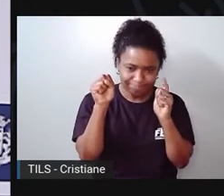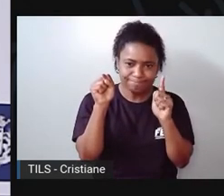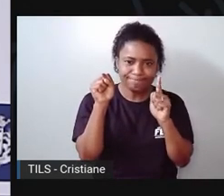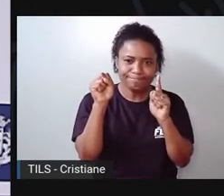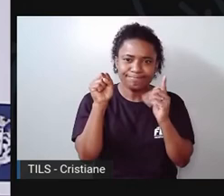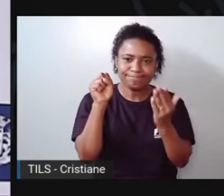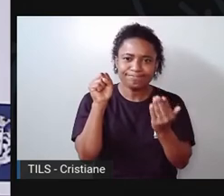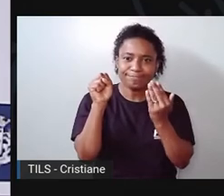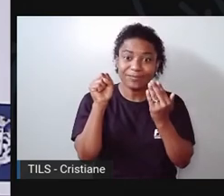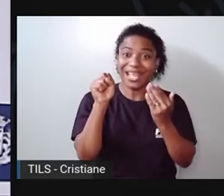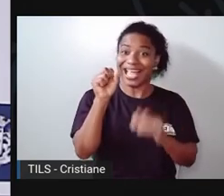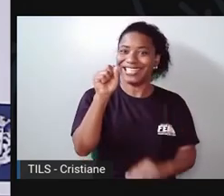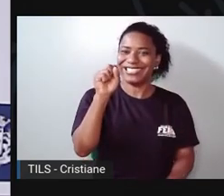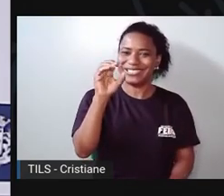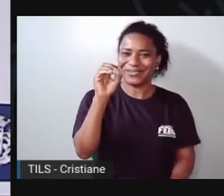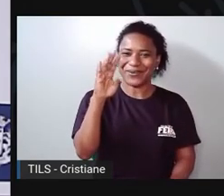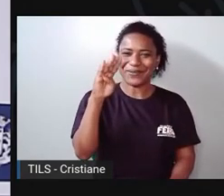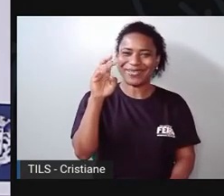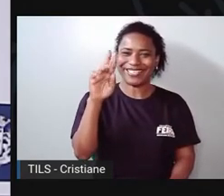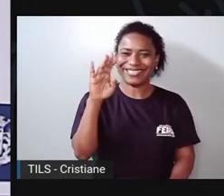De... Sobrancelha!